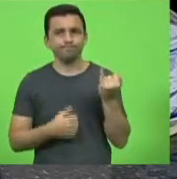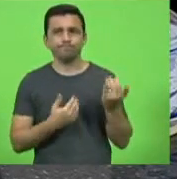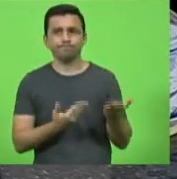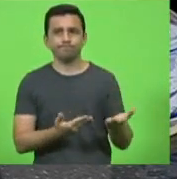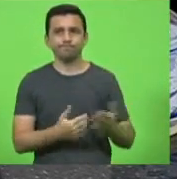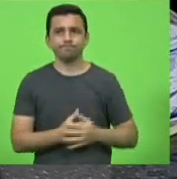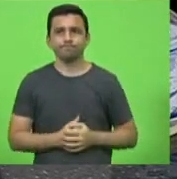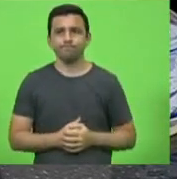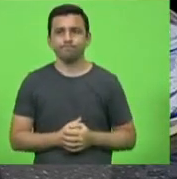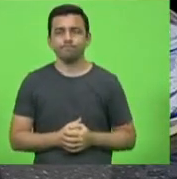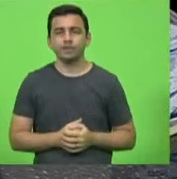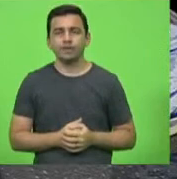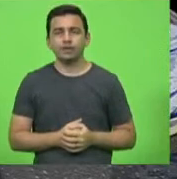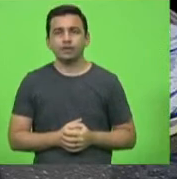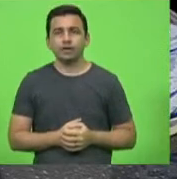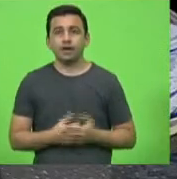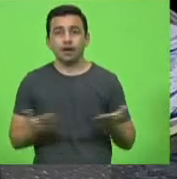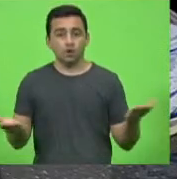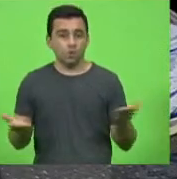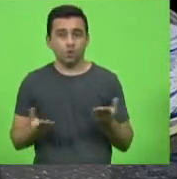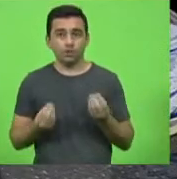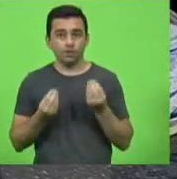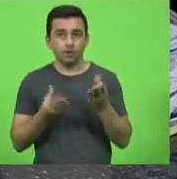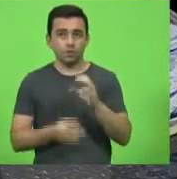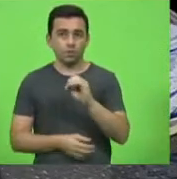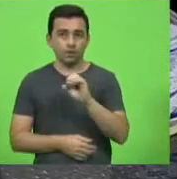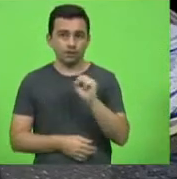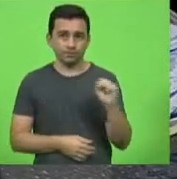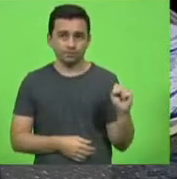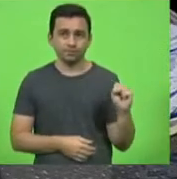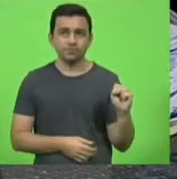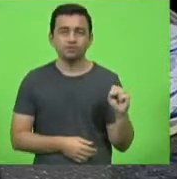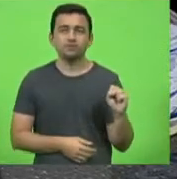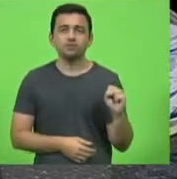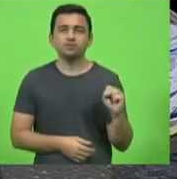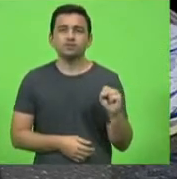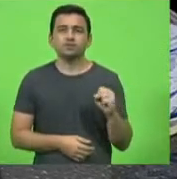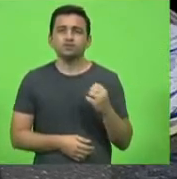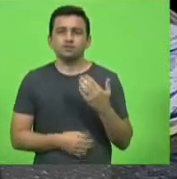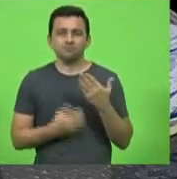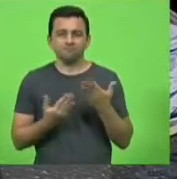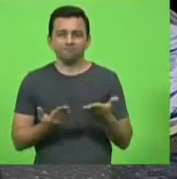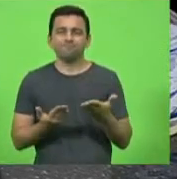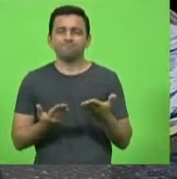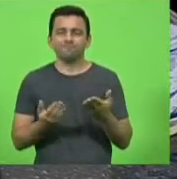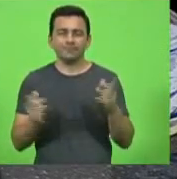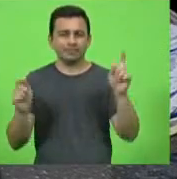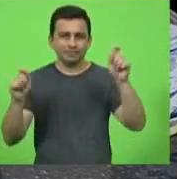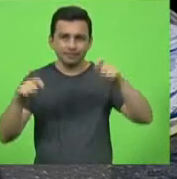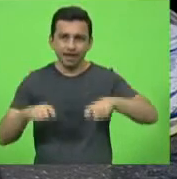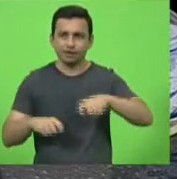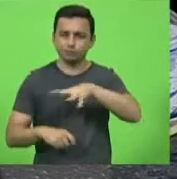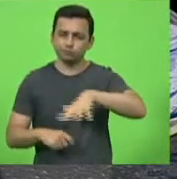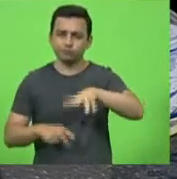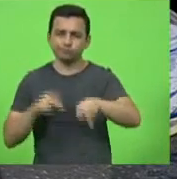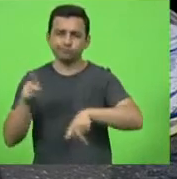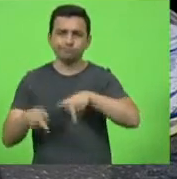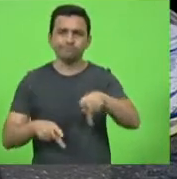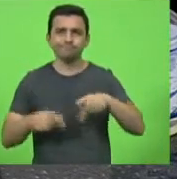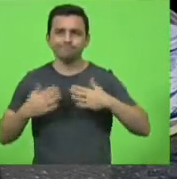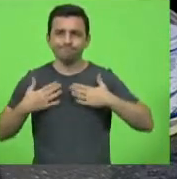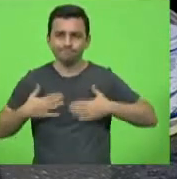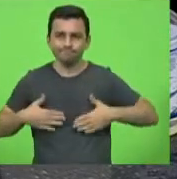a entrega desta ordem de serviço sem dúvida representa um alento para aquela